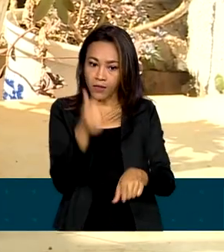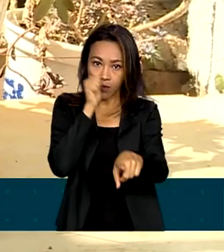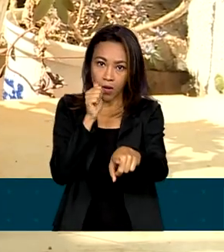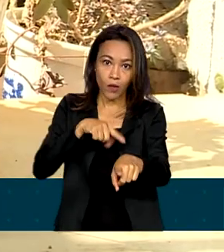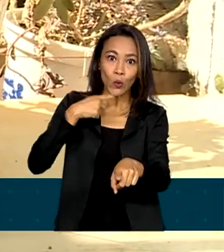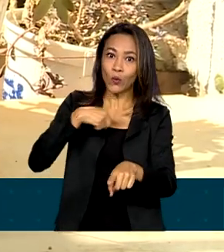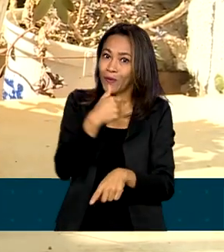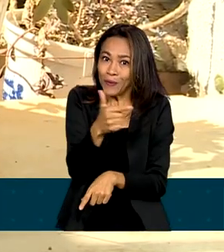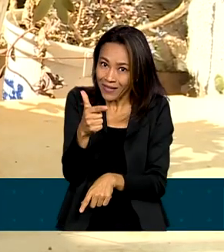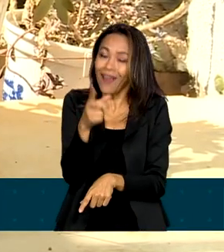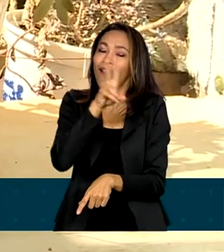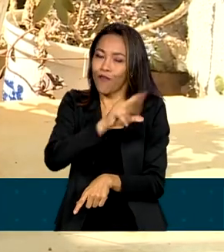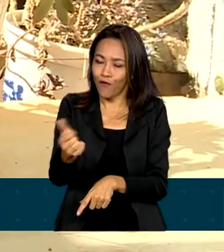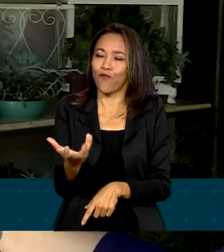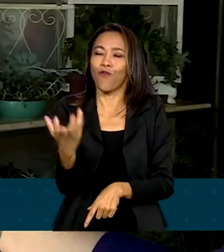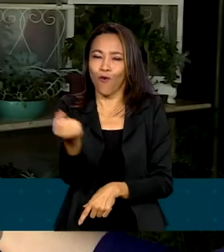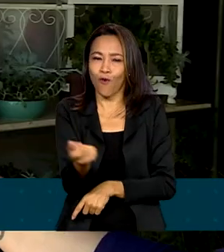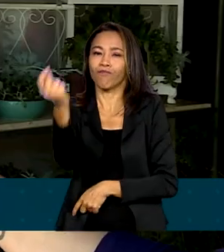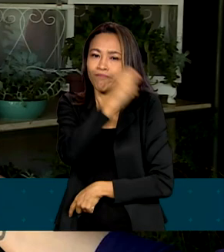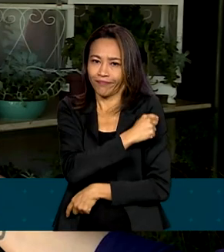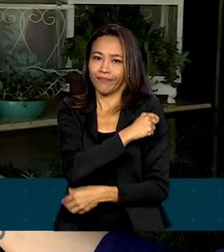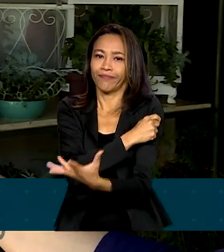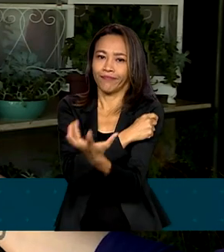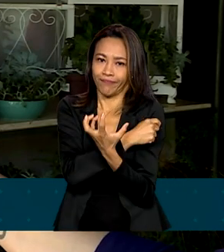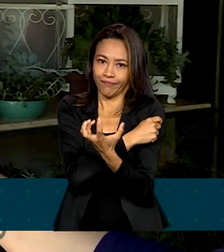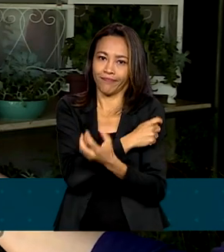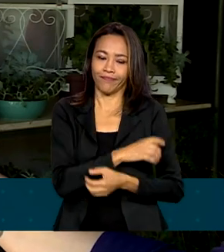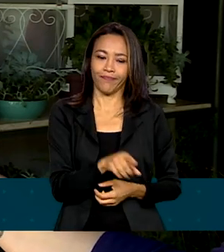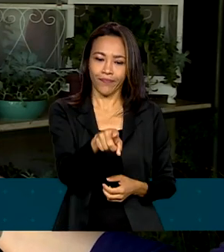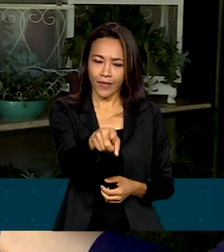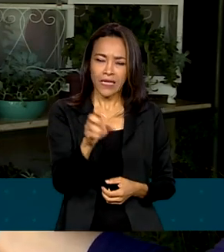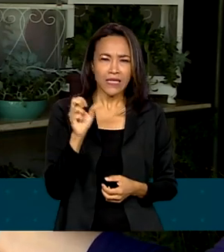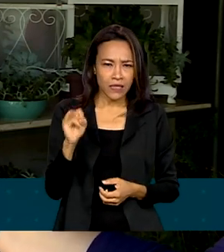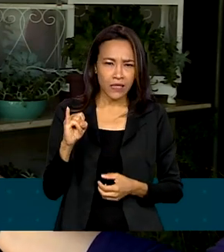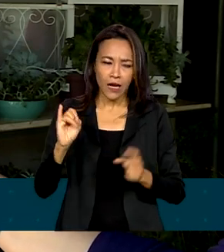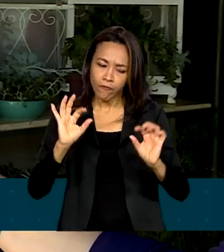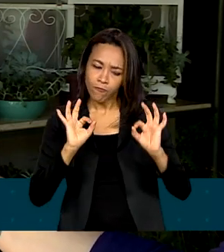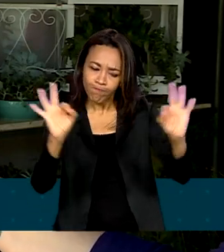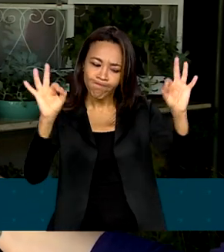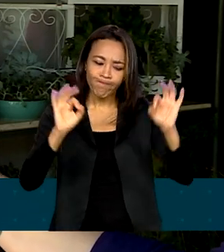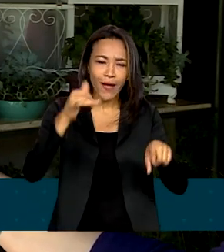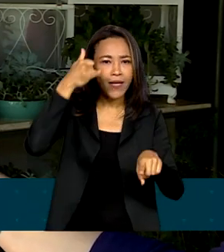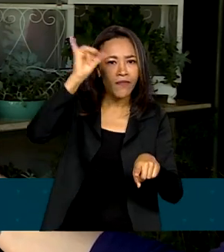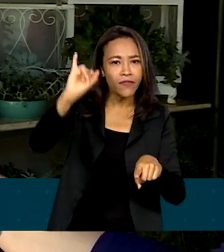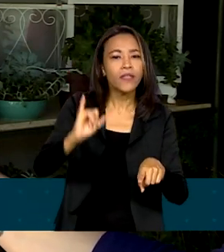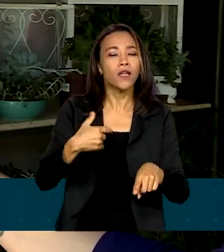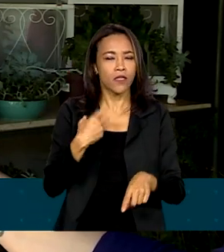disponível, ela vai tomar. Se ela for realmente comprovada que evita, eu tomo sim. Então, vamos lá.